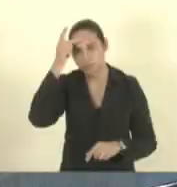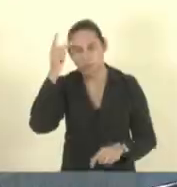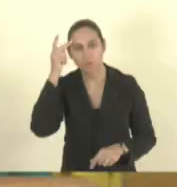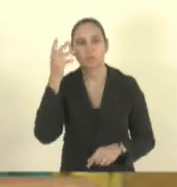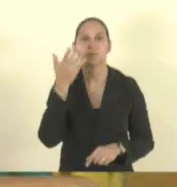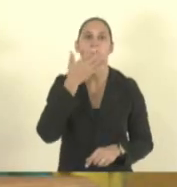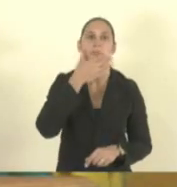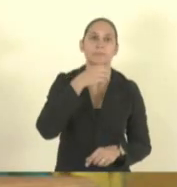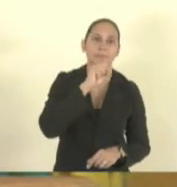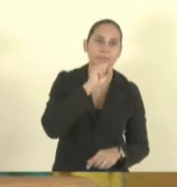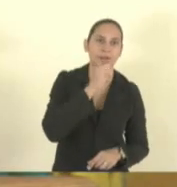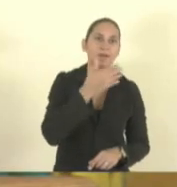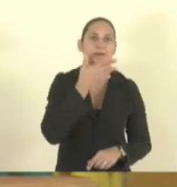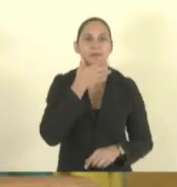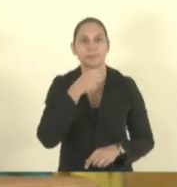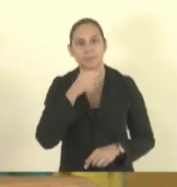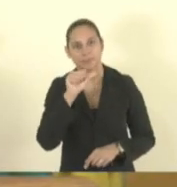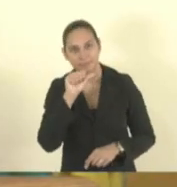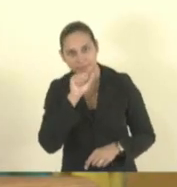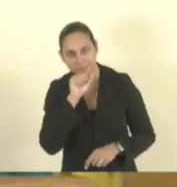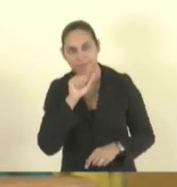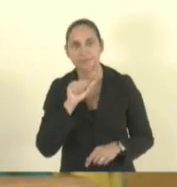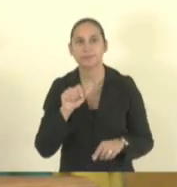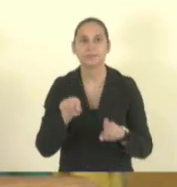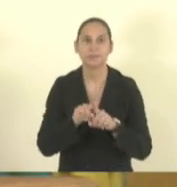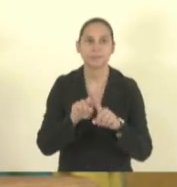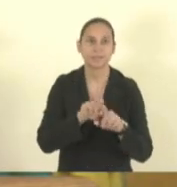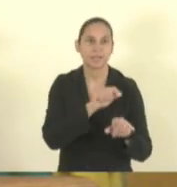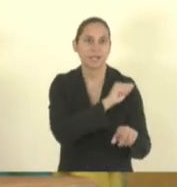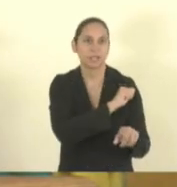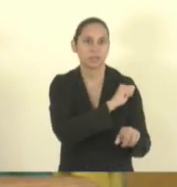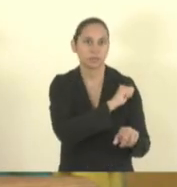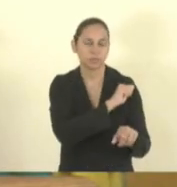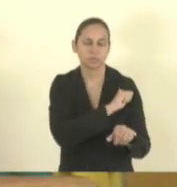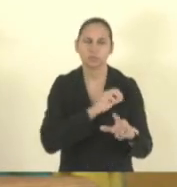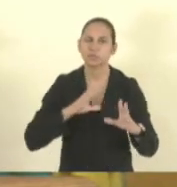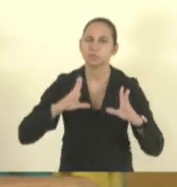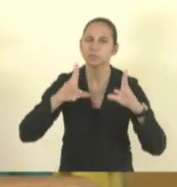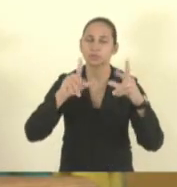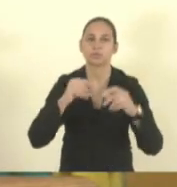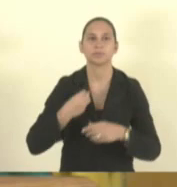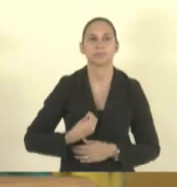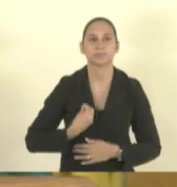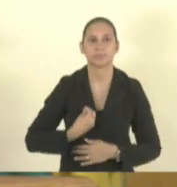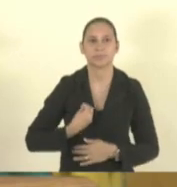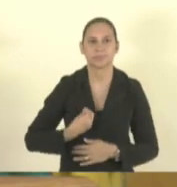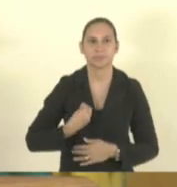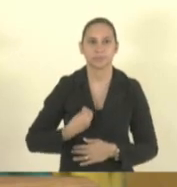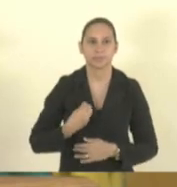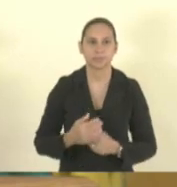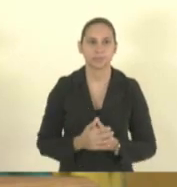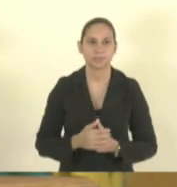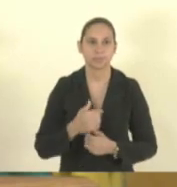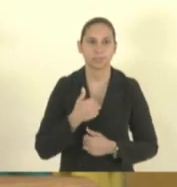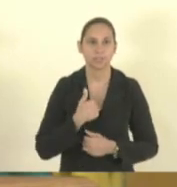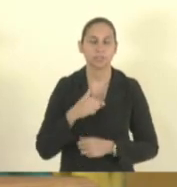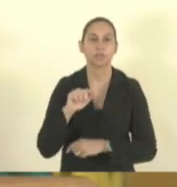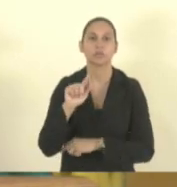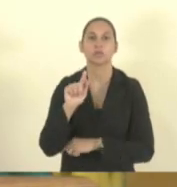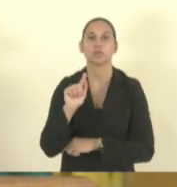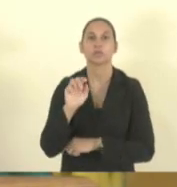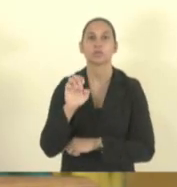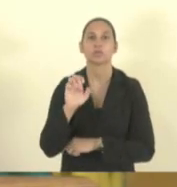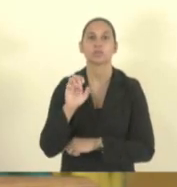e demais estudantes todos aqui presentes eu sou Giovane Berger